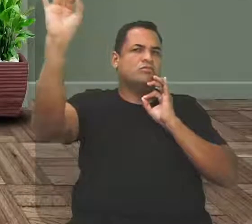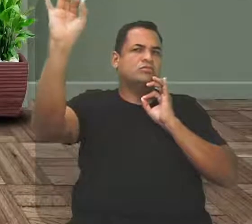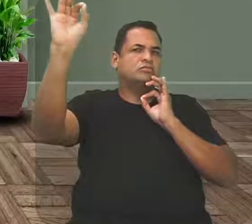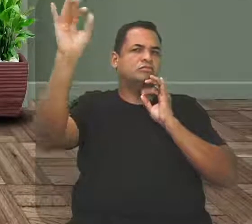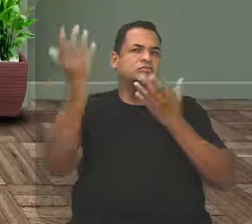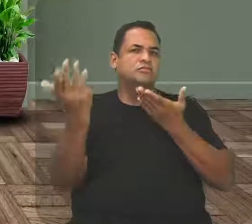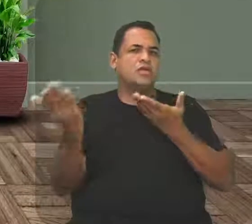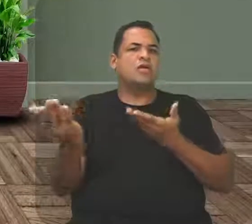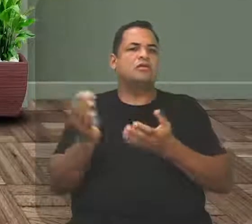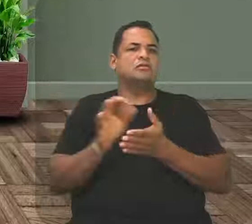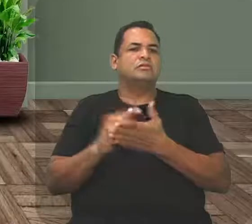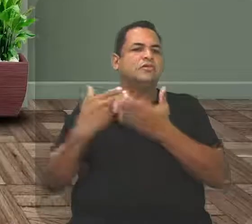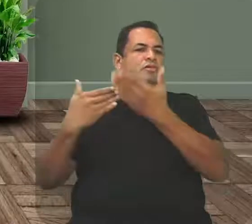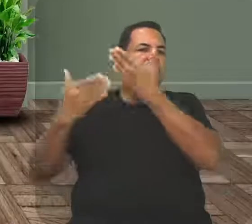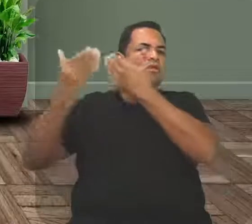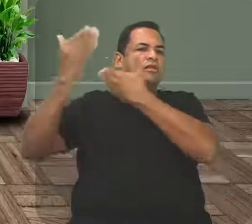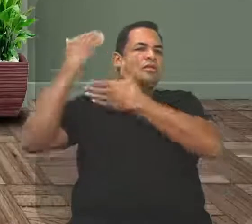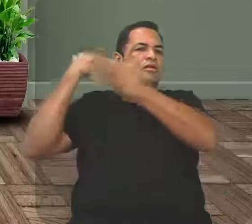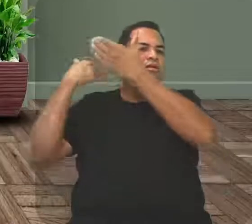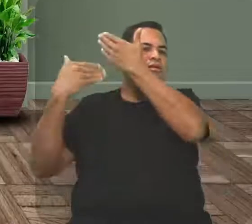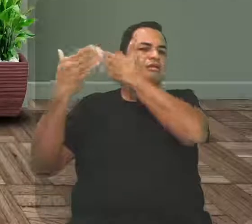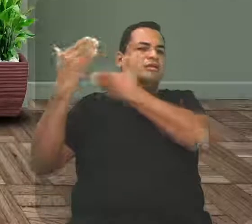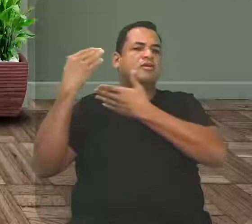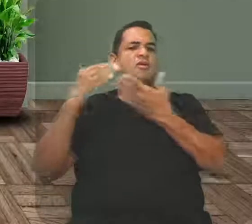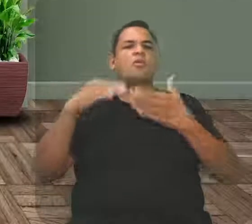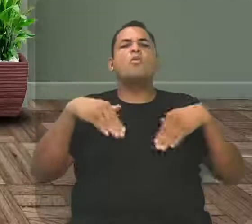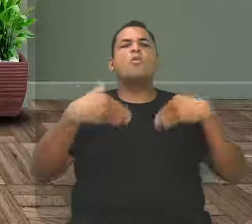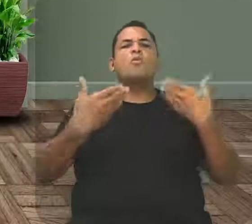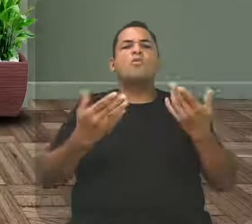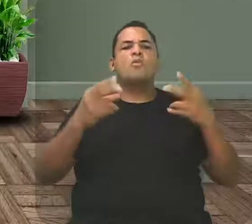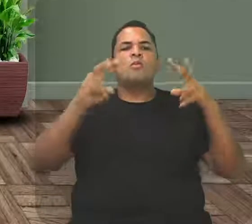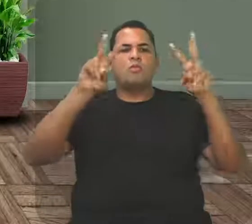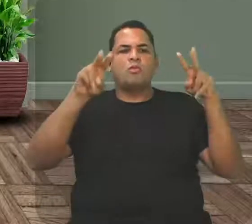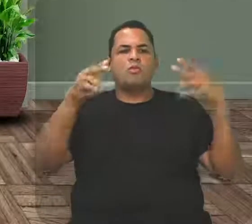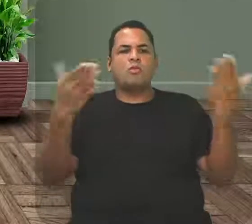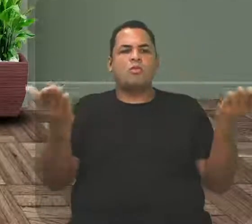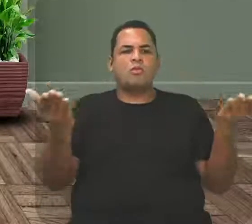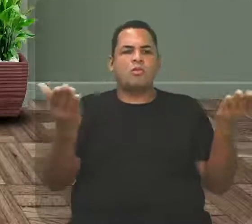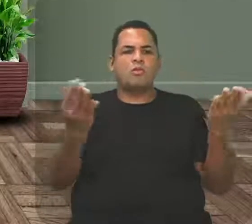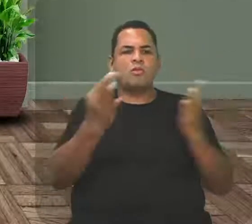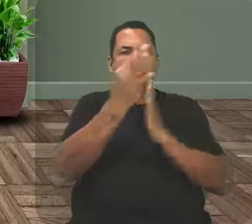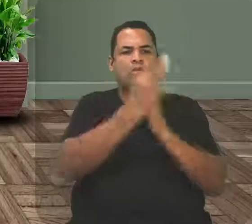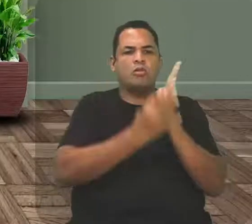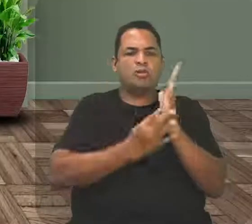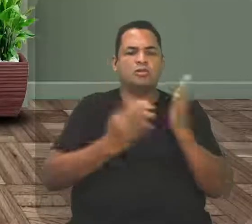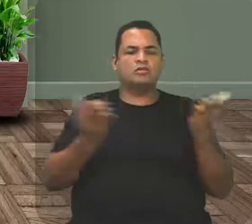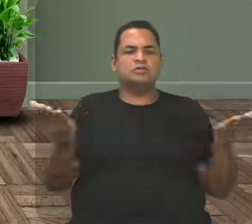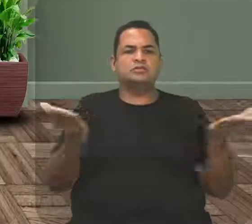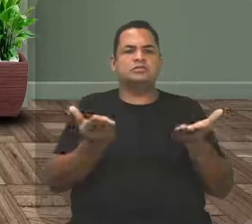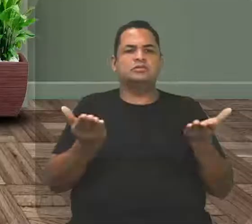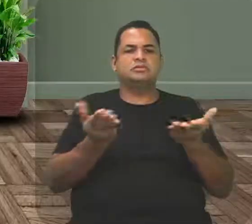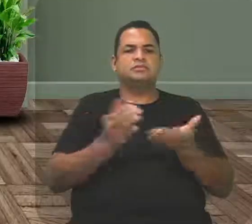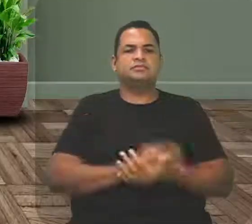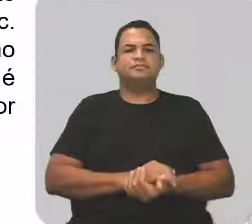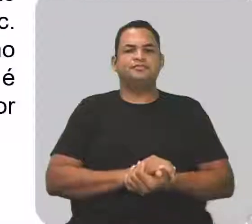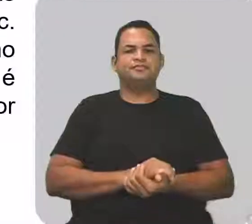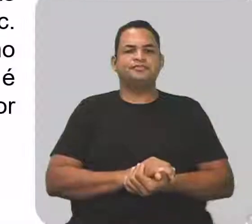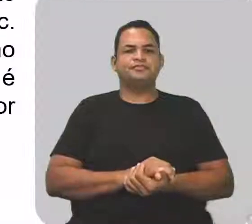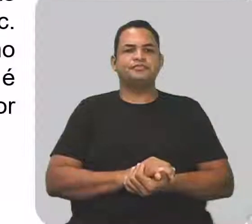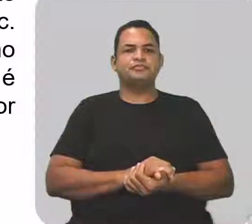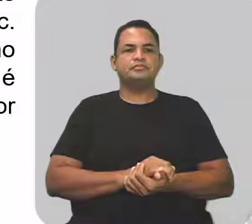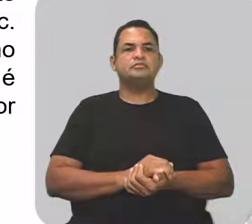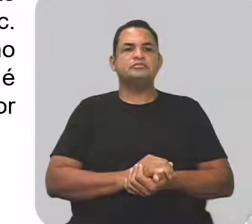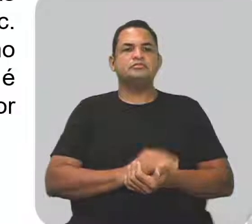tempo. Beleza? Márcia, qual é o nosso assunto aí do nosso texto atual da aula de hoje? Vamos lá. Vamos